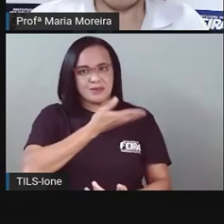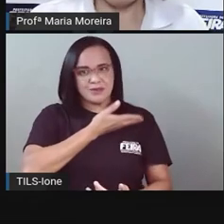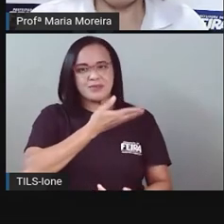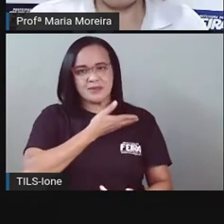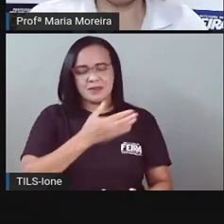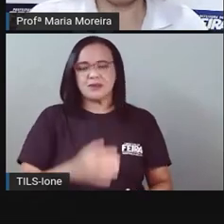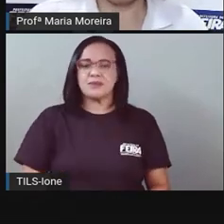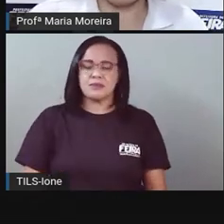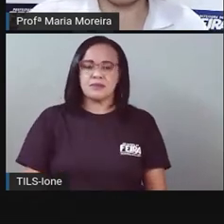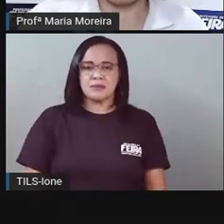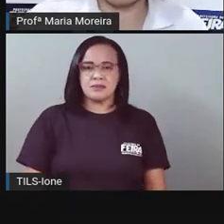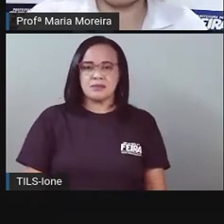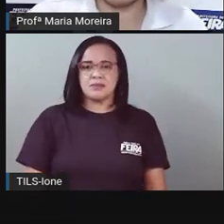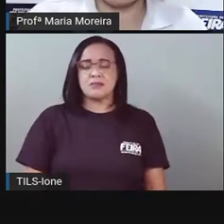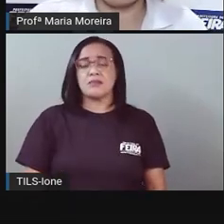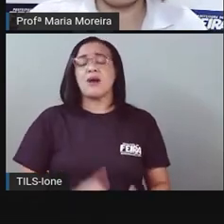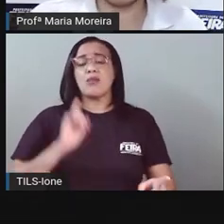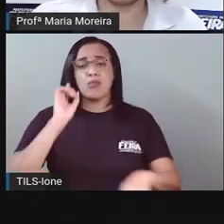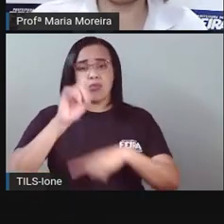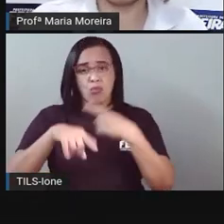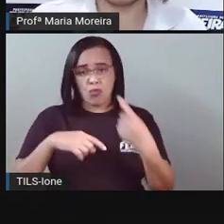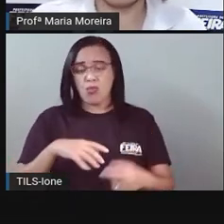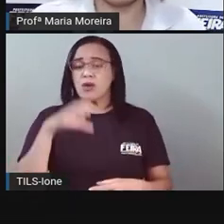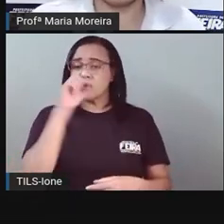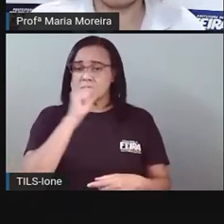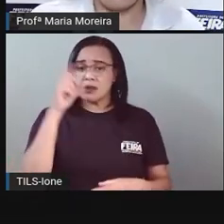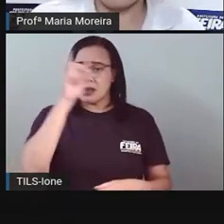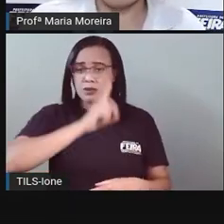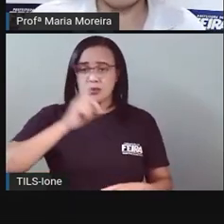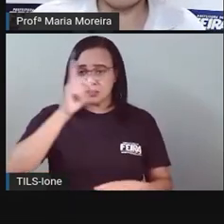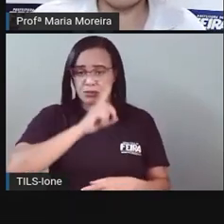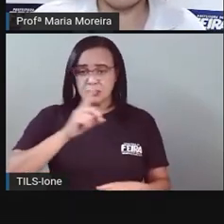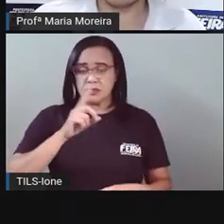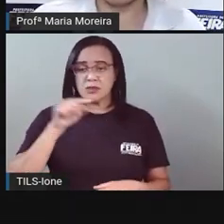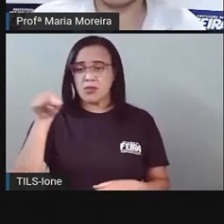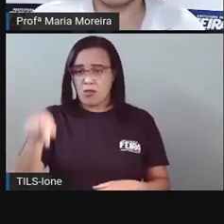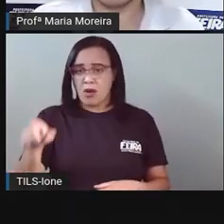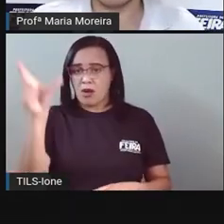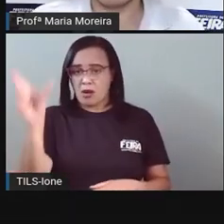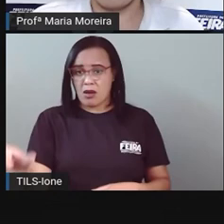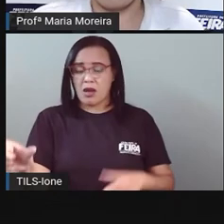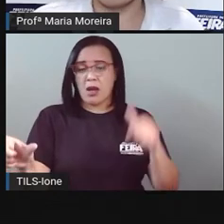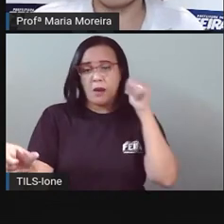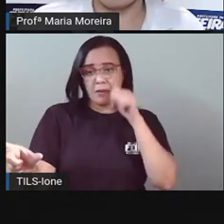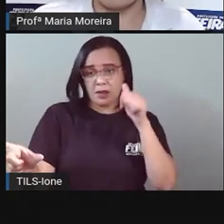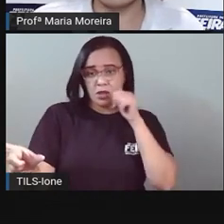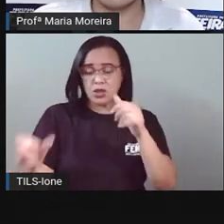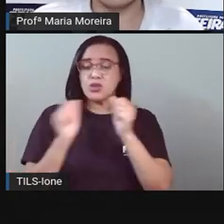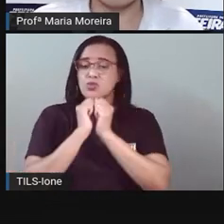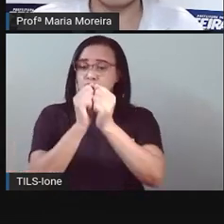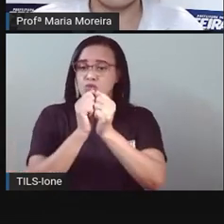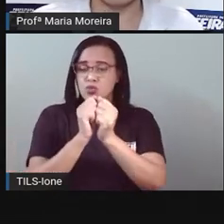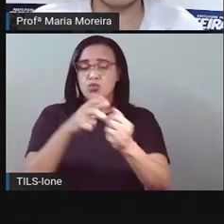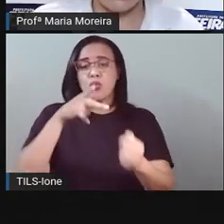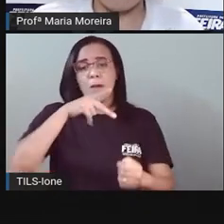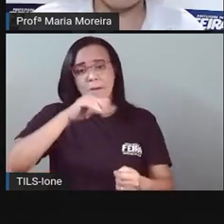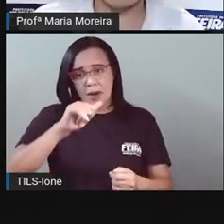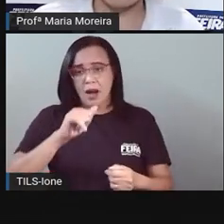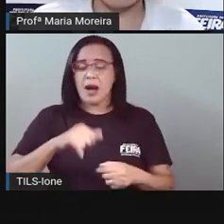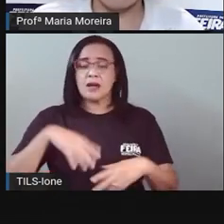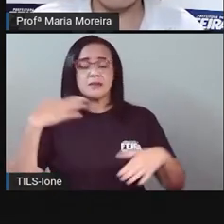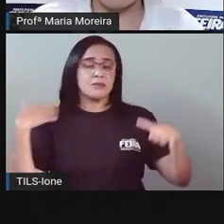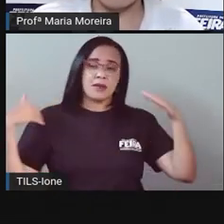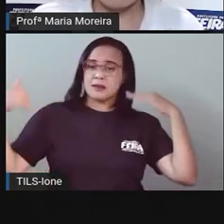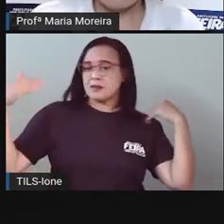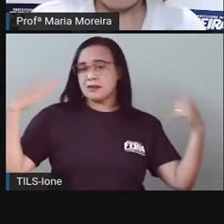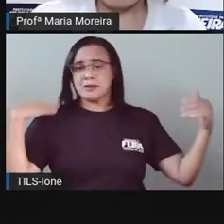Bom No outro final de semana Carol estava na casa do pai Então Carol e o pai Foram passear na praia No sábado